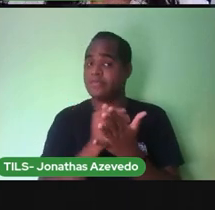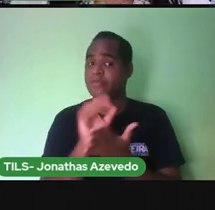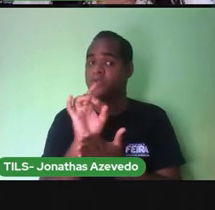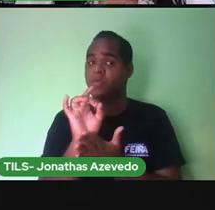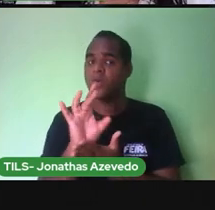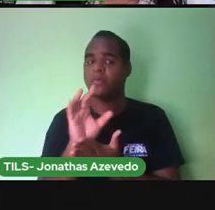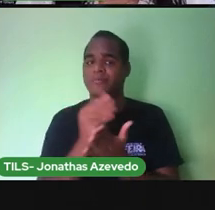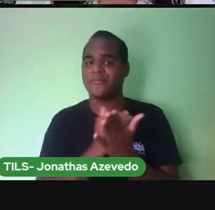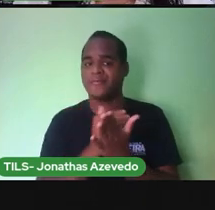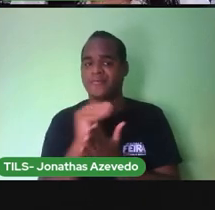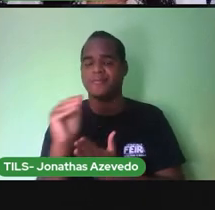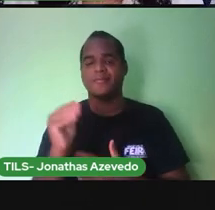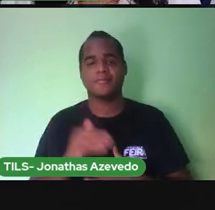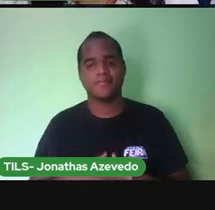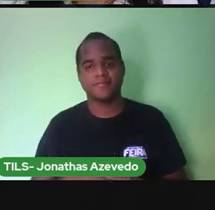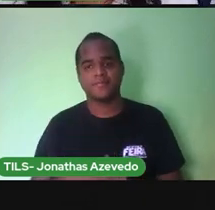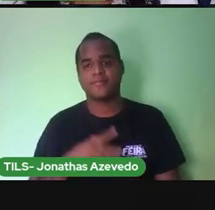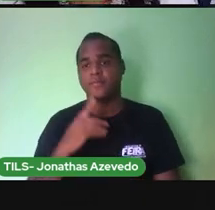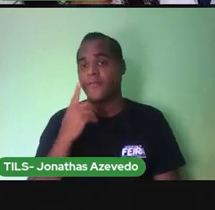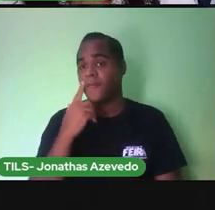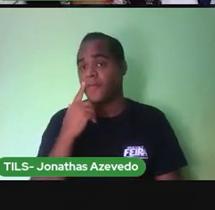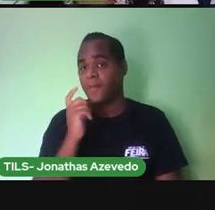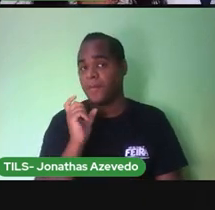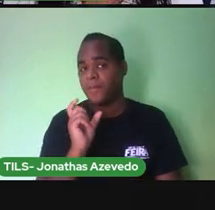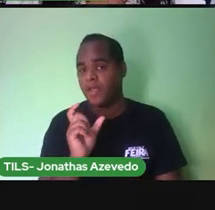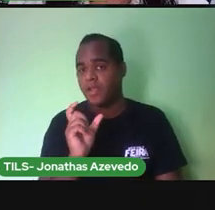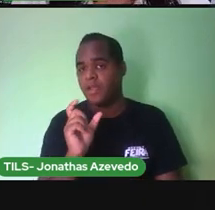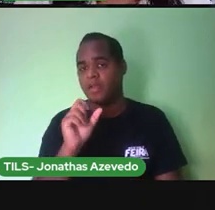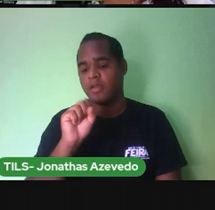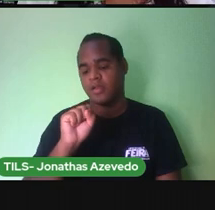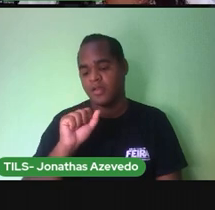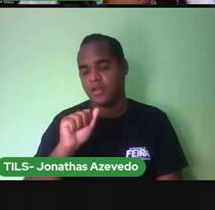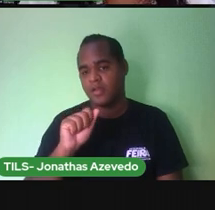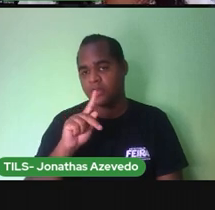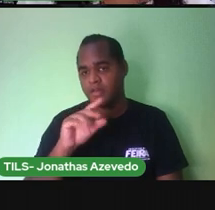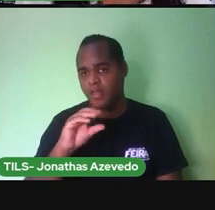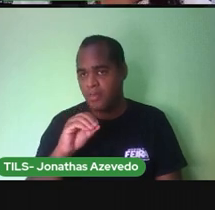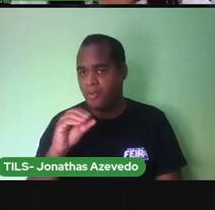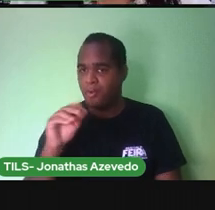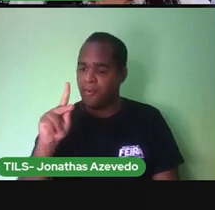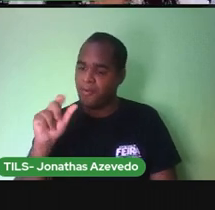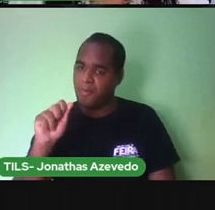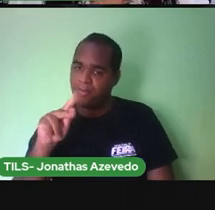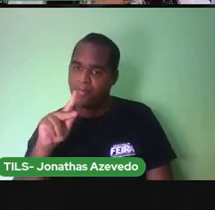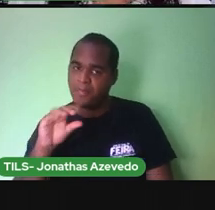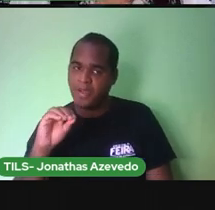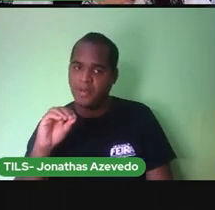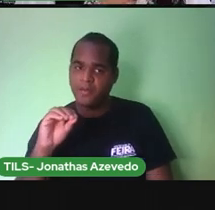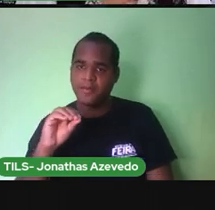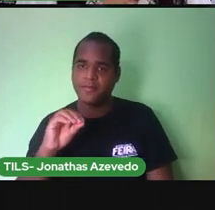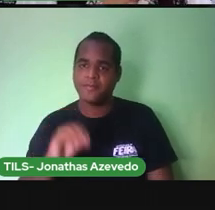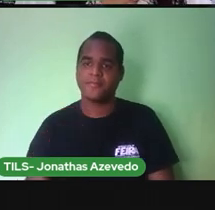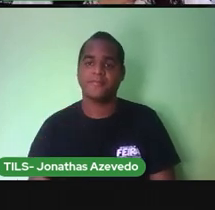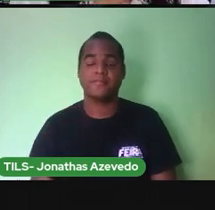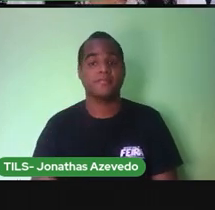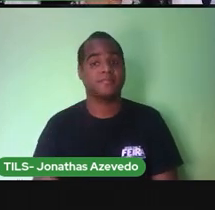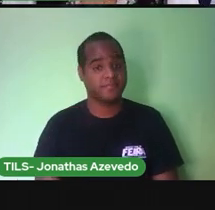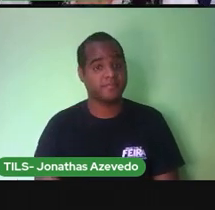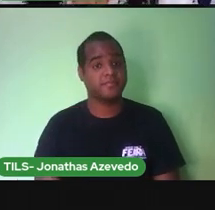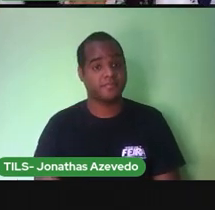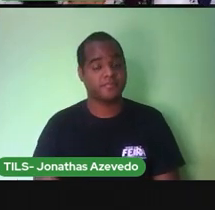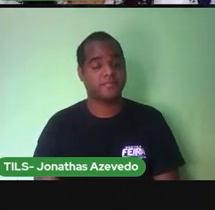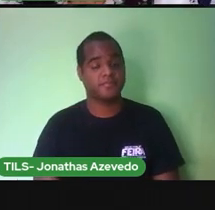Olha a palavrinha Sapo E papo Nós podemos